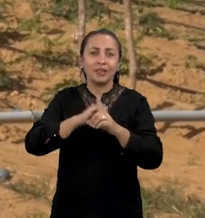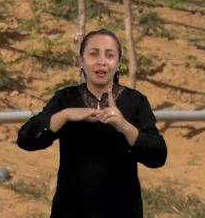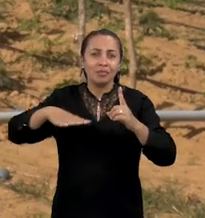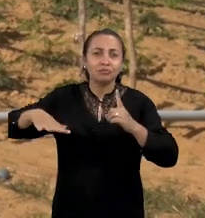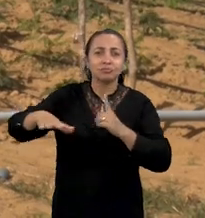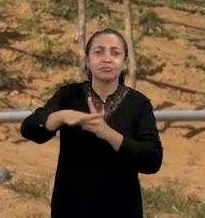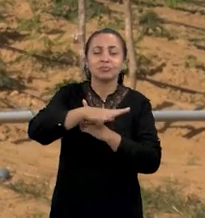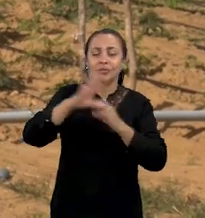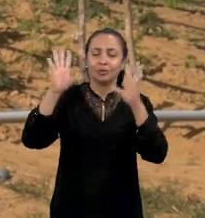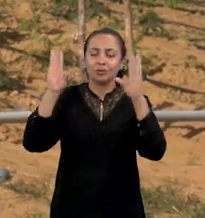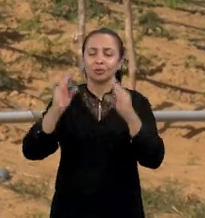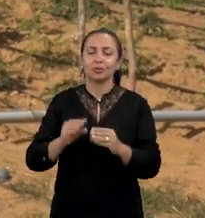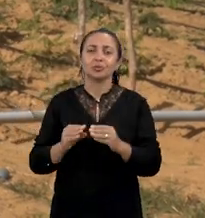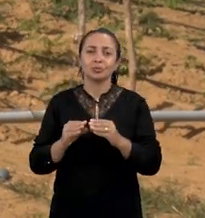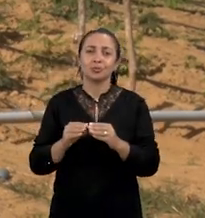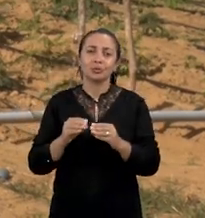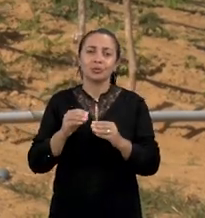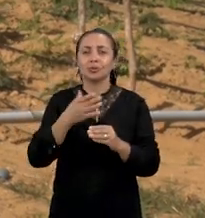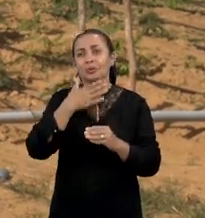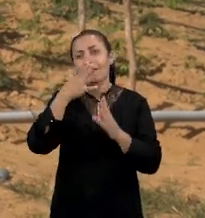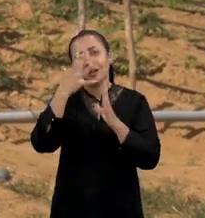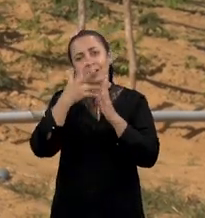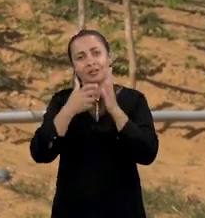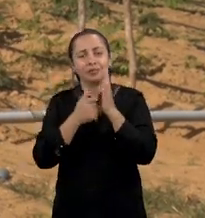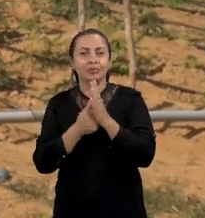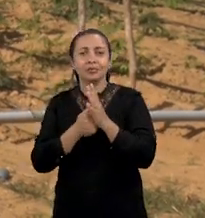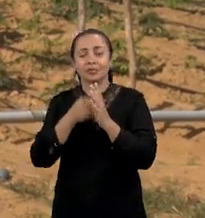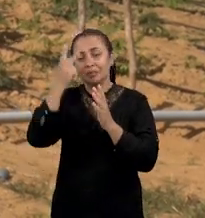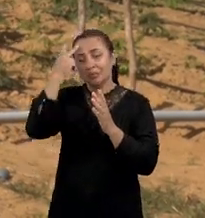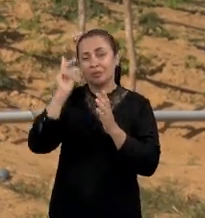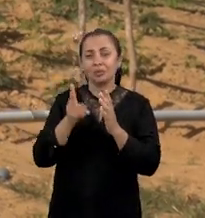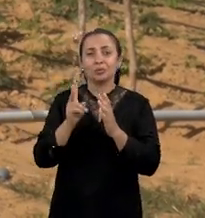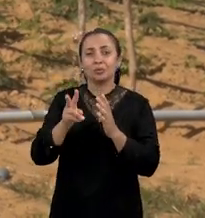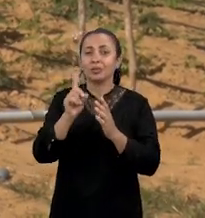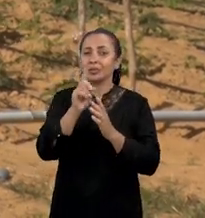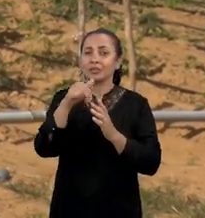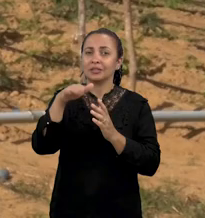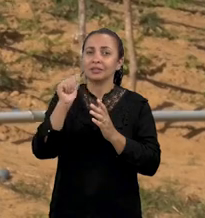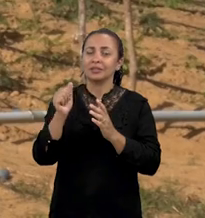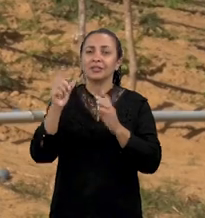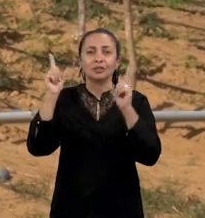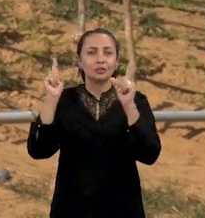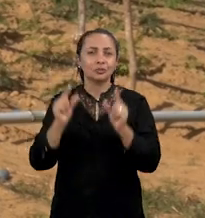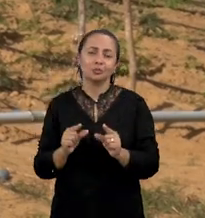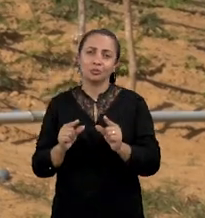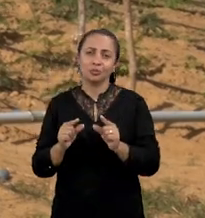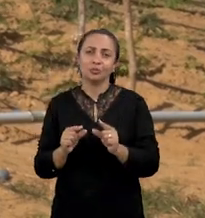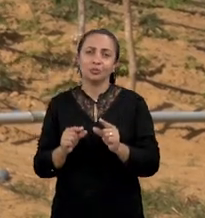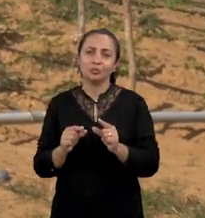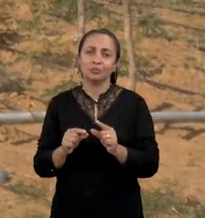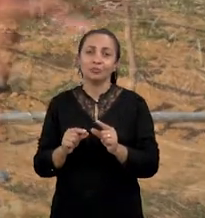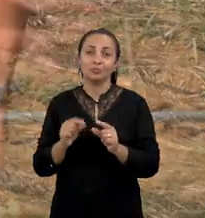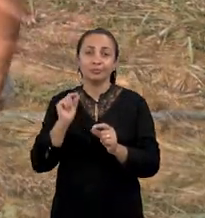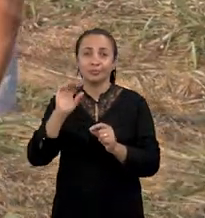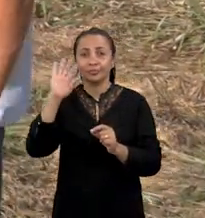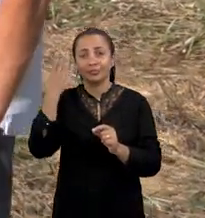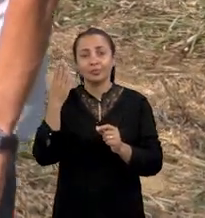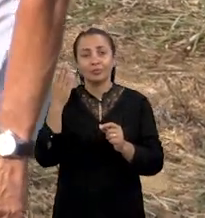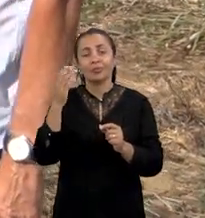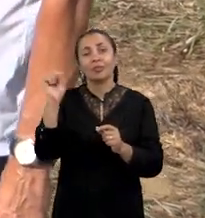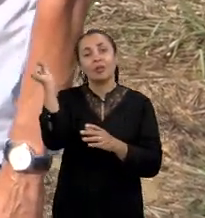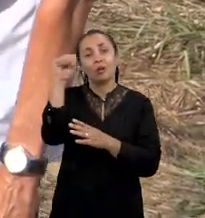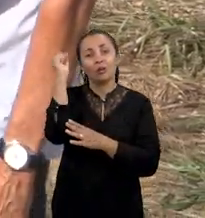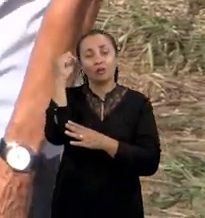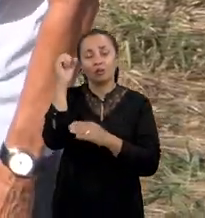ela, ela vai diminuindo o seu vigor. Ela mantém a característica genética, mas a pressão do ambiente faz diminuir o vigor. É o que está acontecendo com a